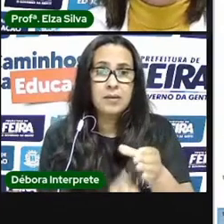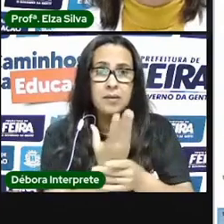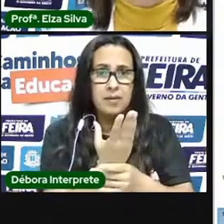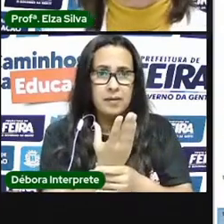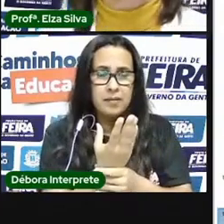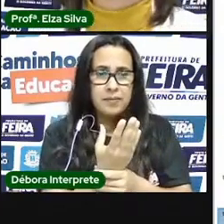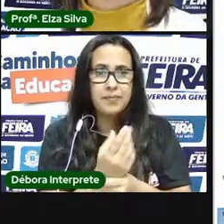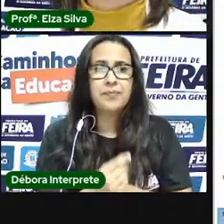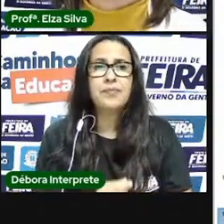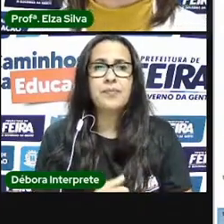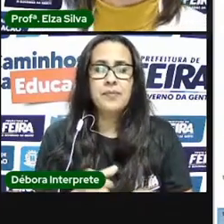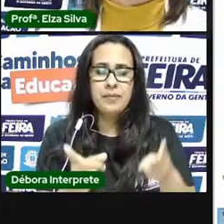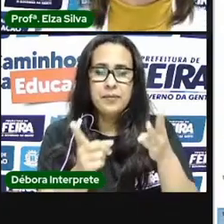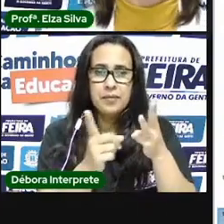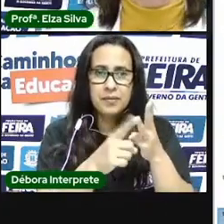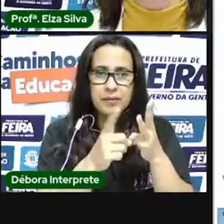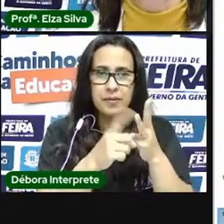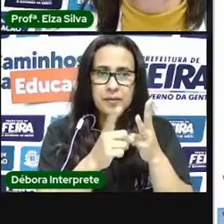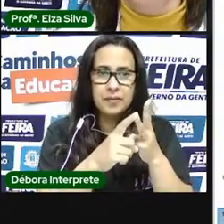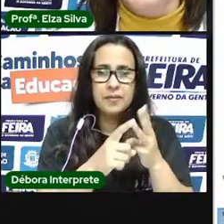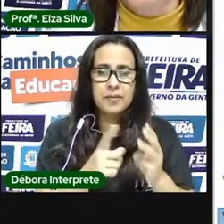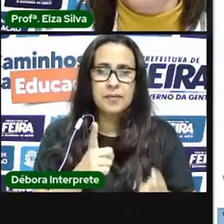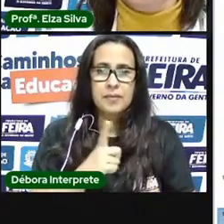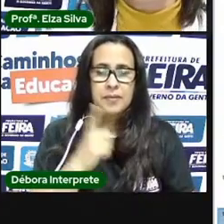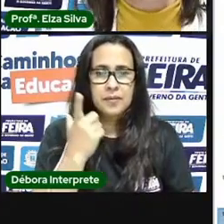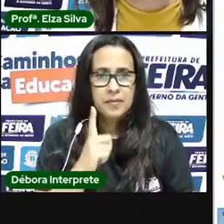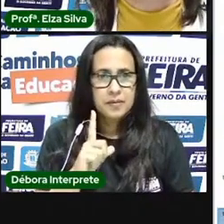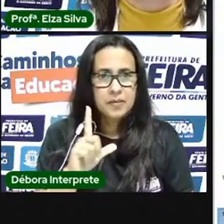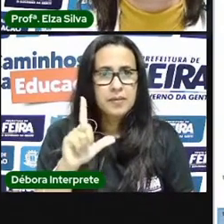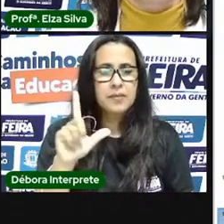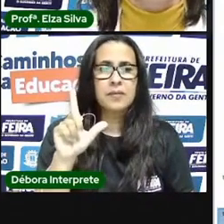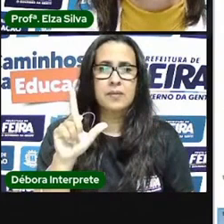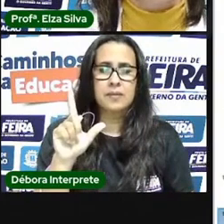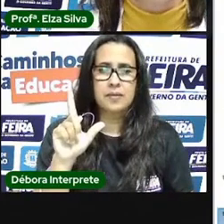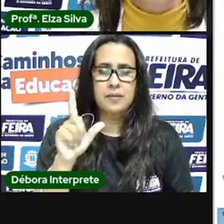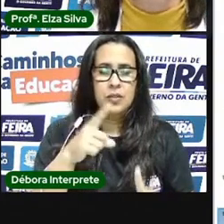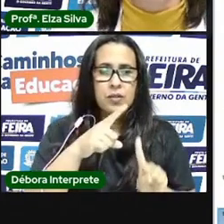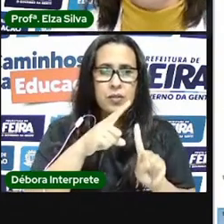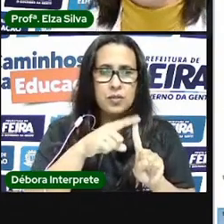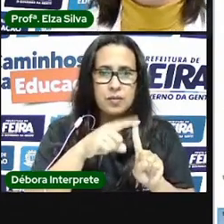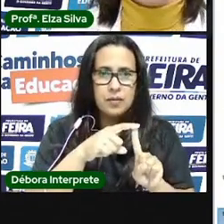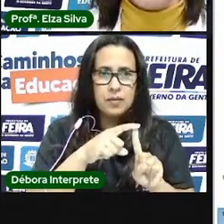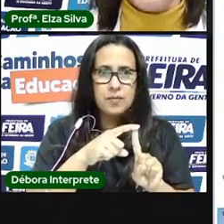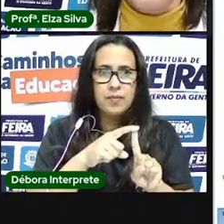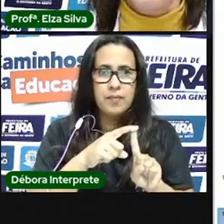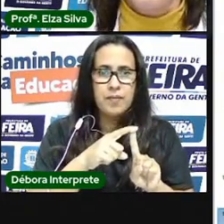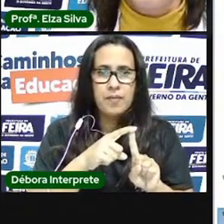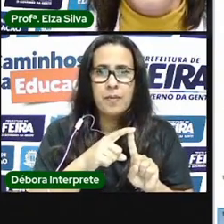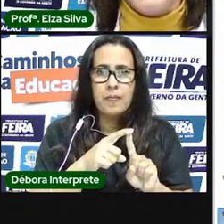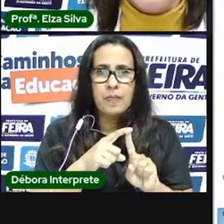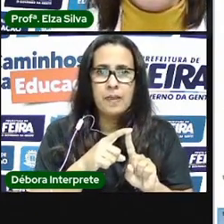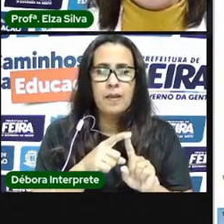Temos também uma outra modalidade artística que tem a função formalista.